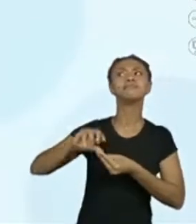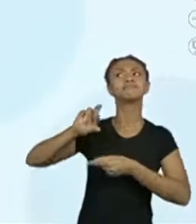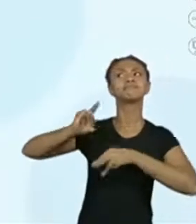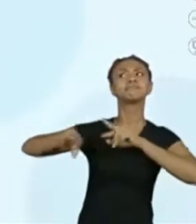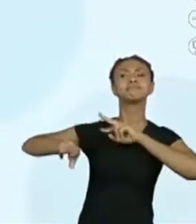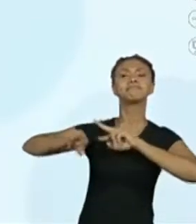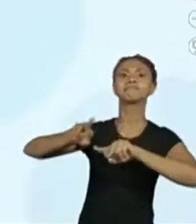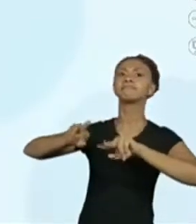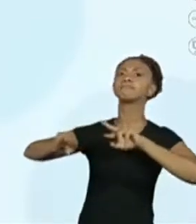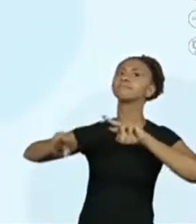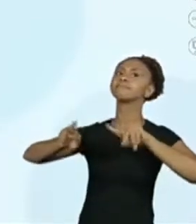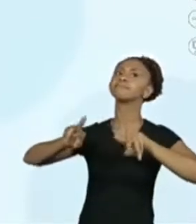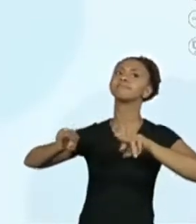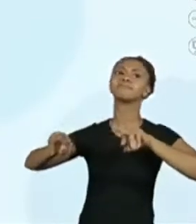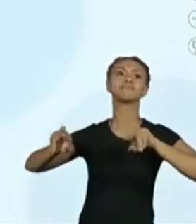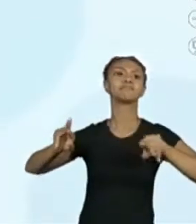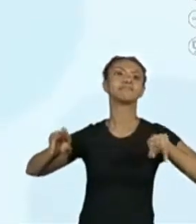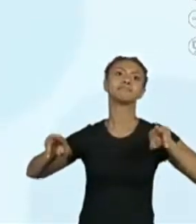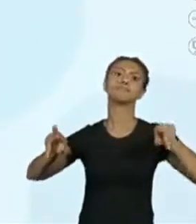várias...